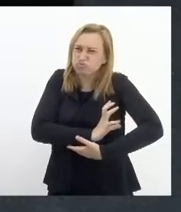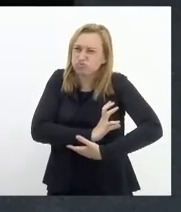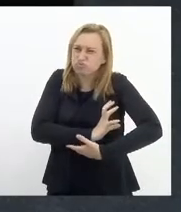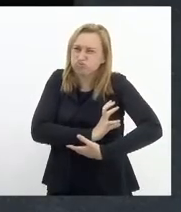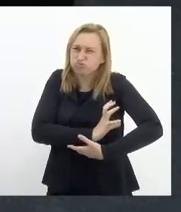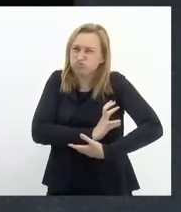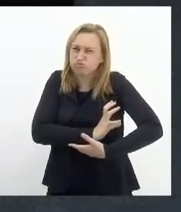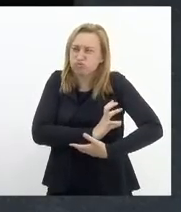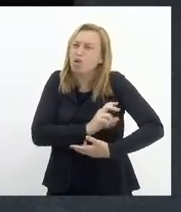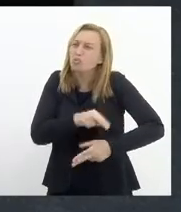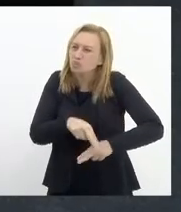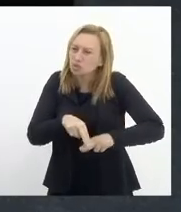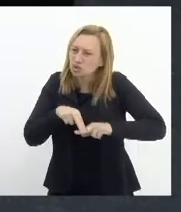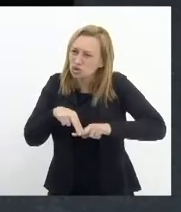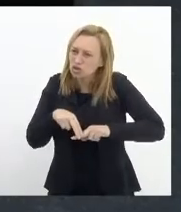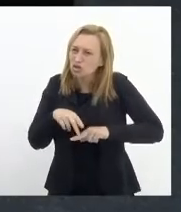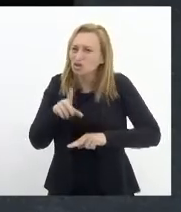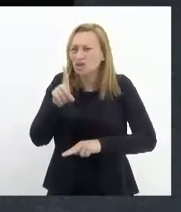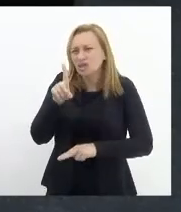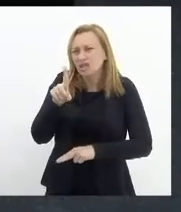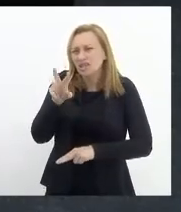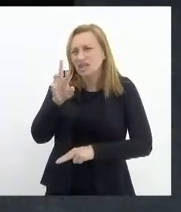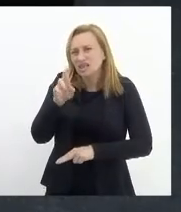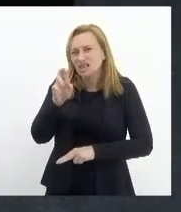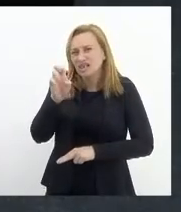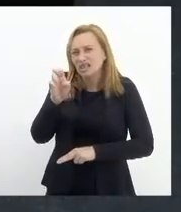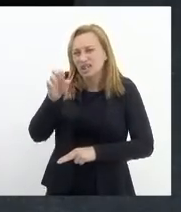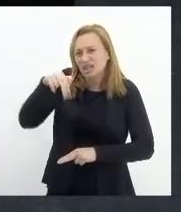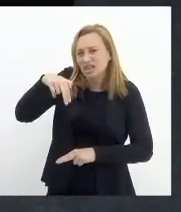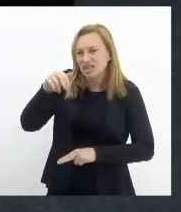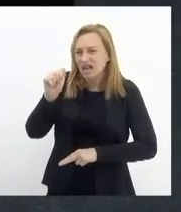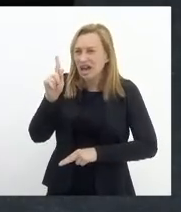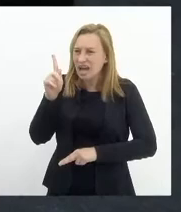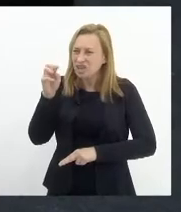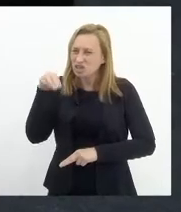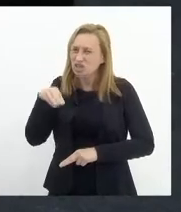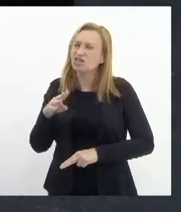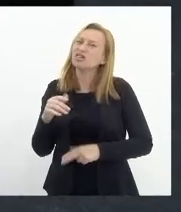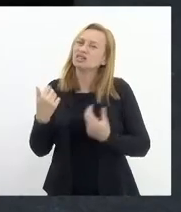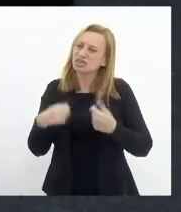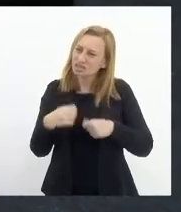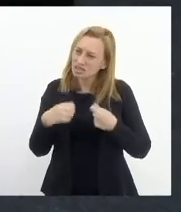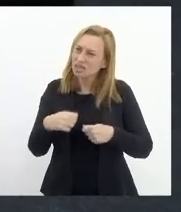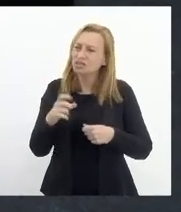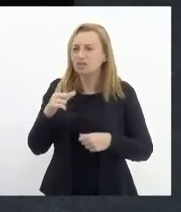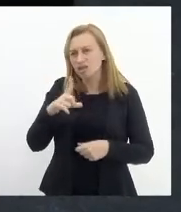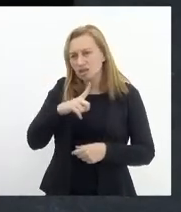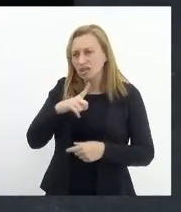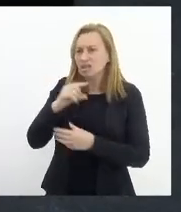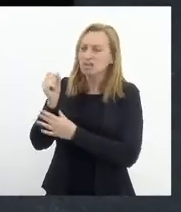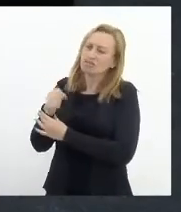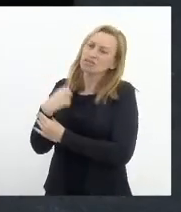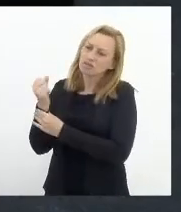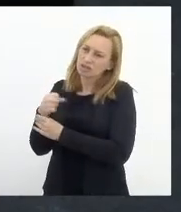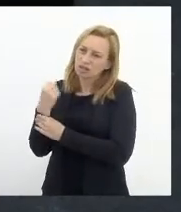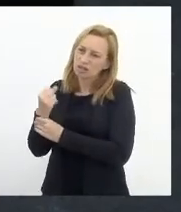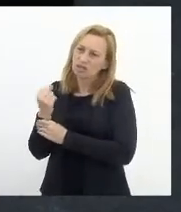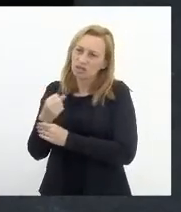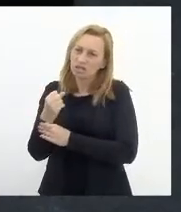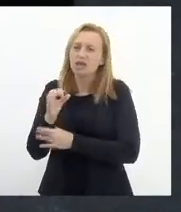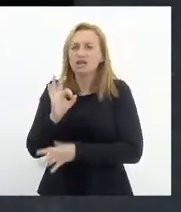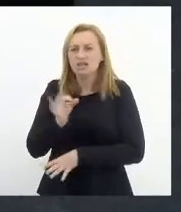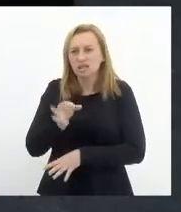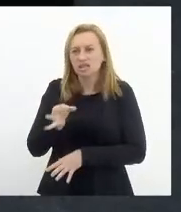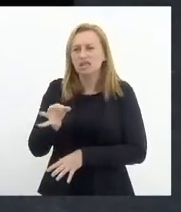drenagem linfática, é necessário ter atendimento fisioterápico. E garantir isso no Estado é